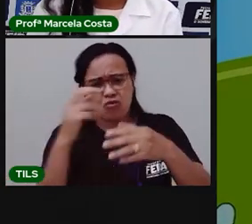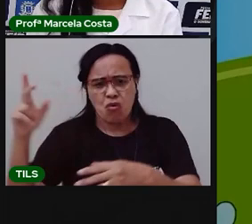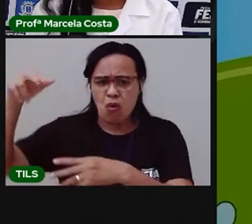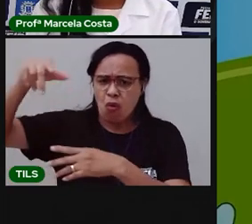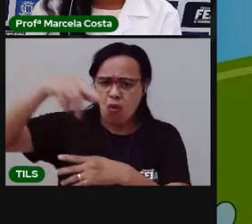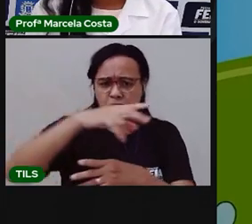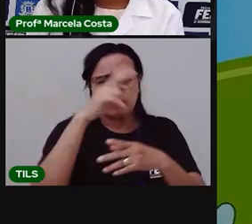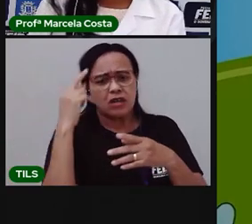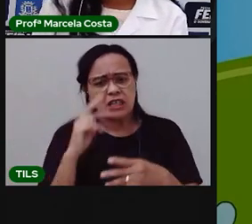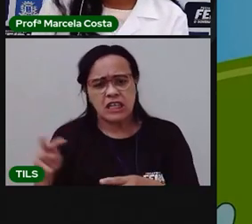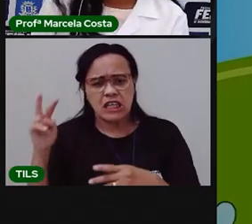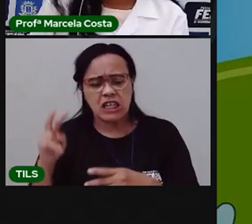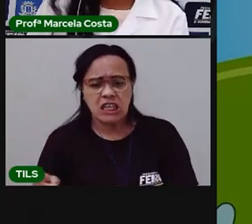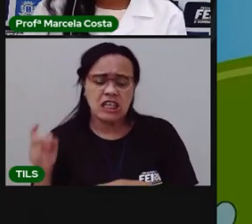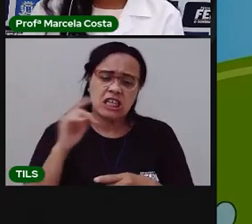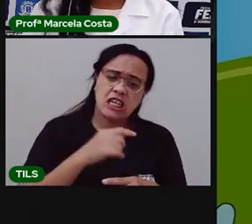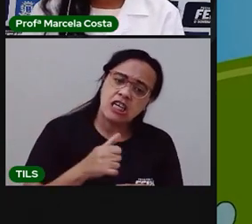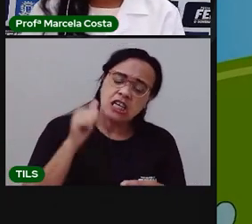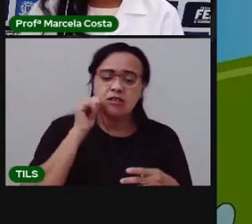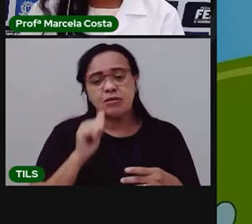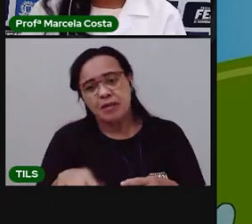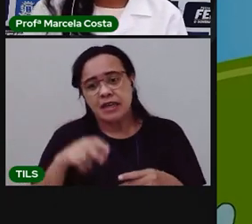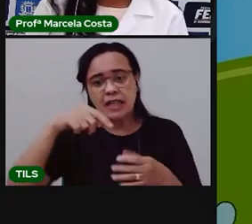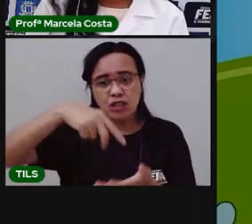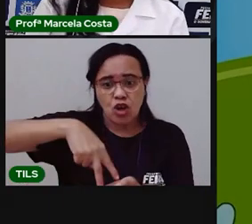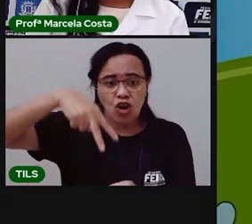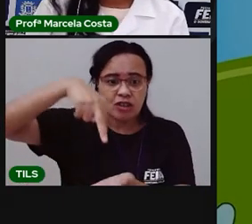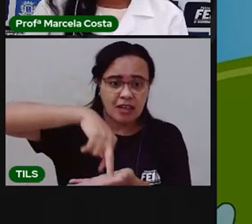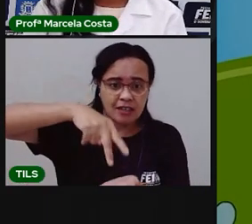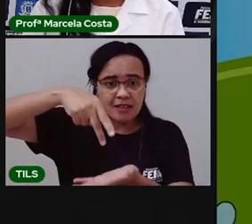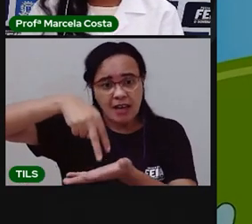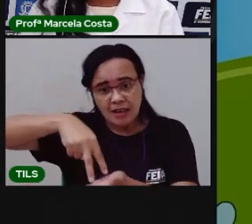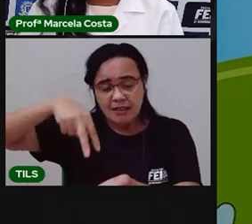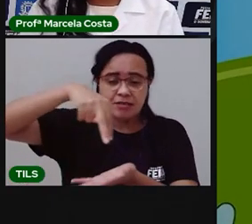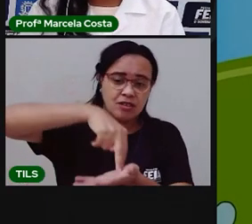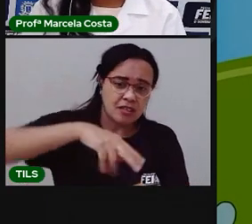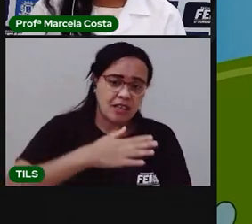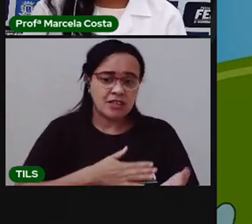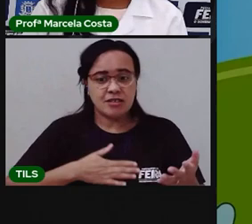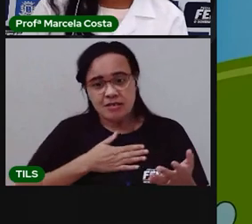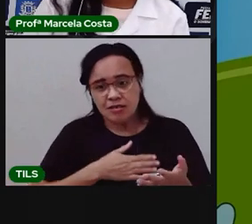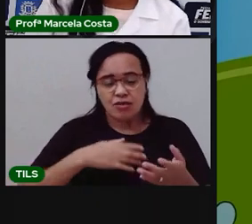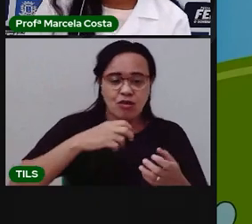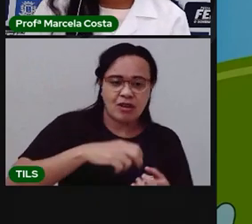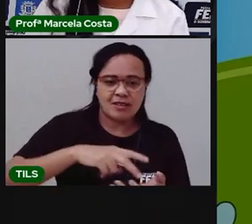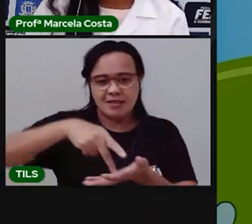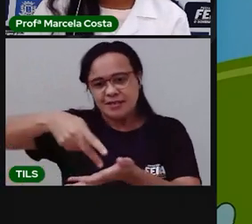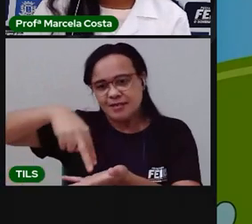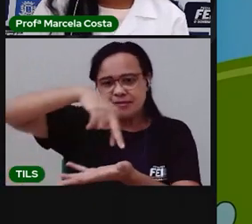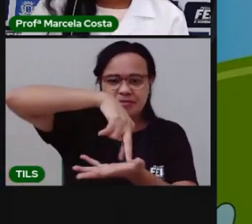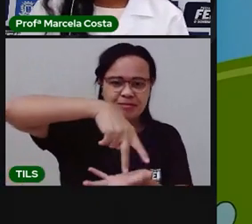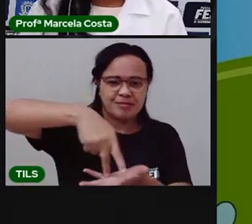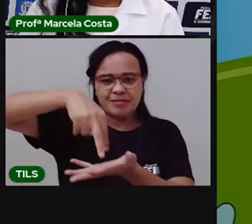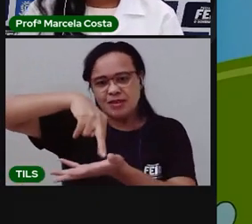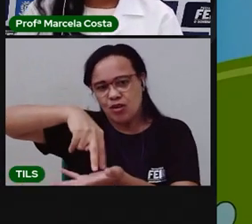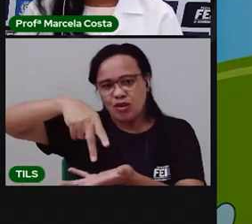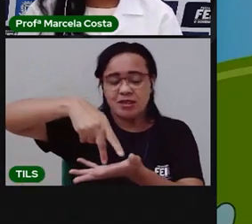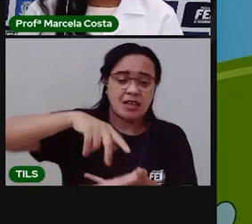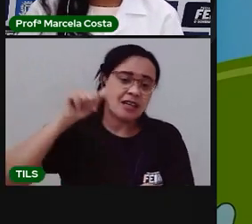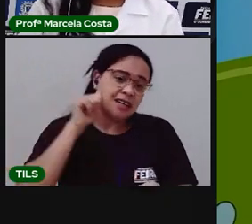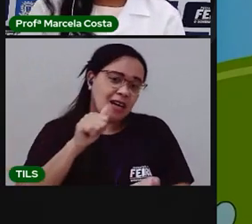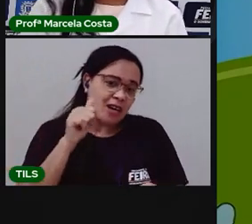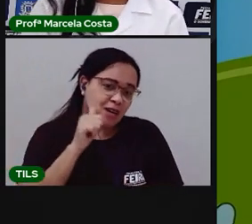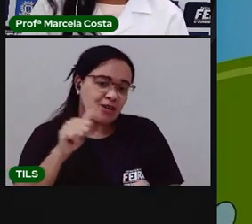pulou. Sou Joaquim, diriquim, patrê, mató, carata, brossando com caraca, com a maricó,